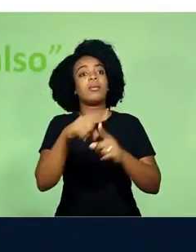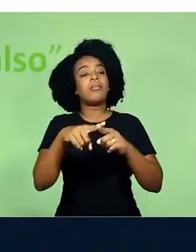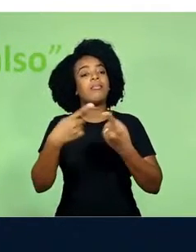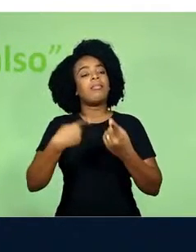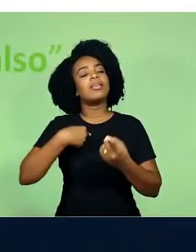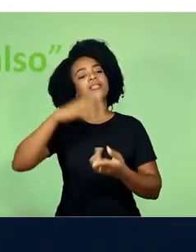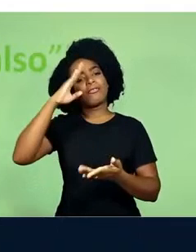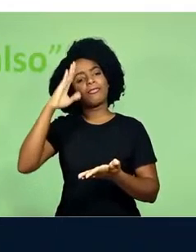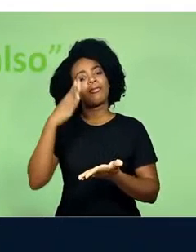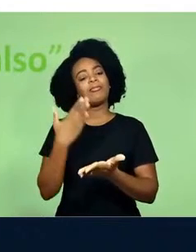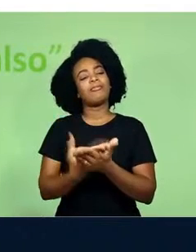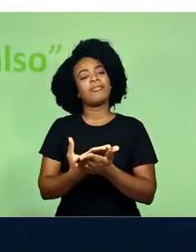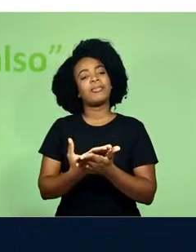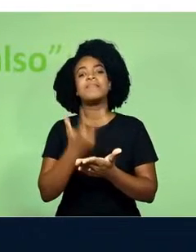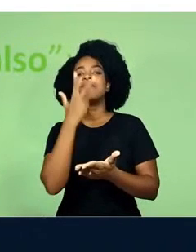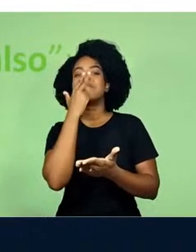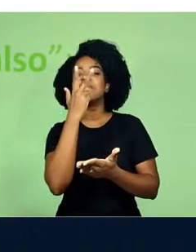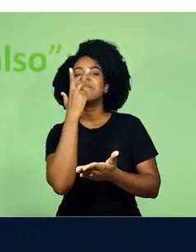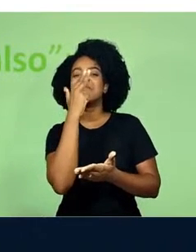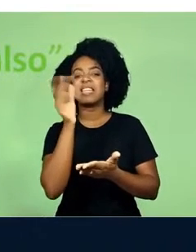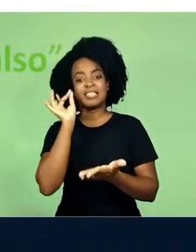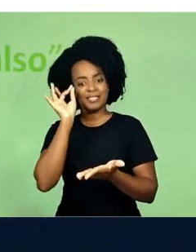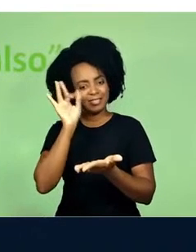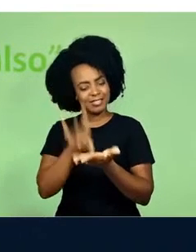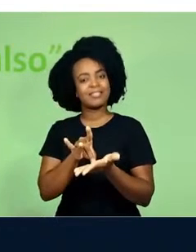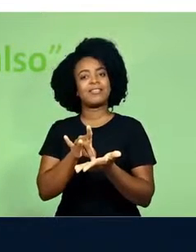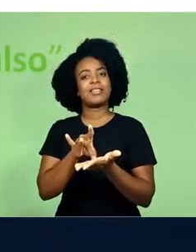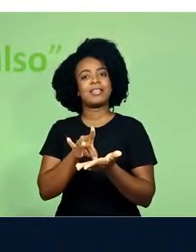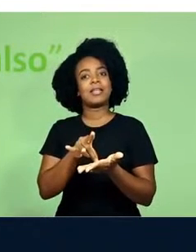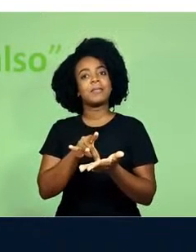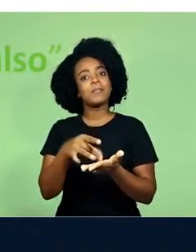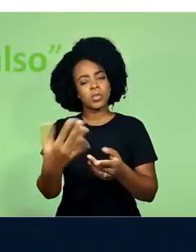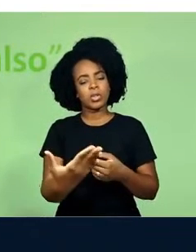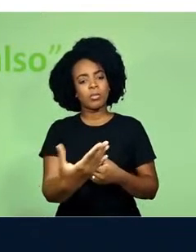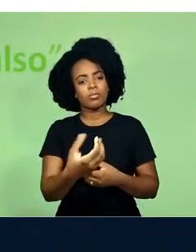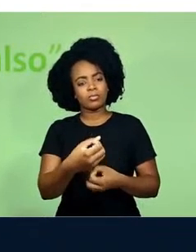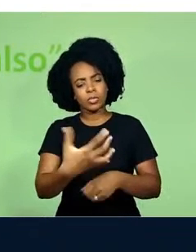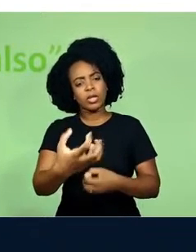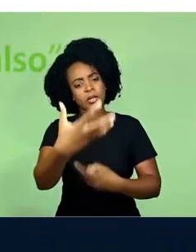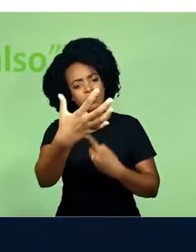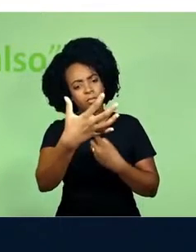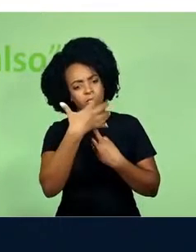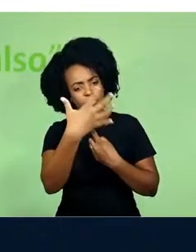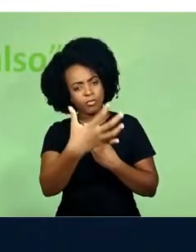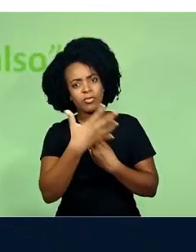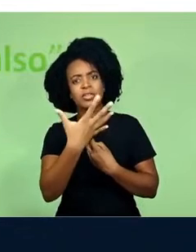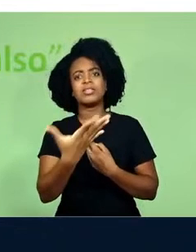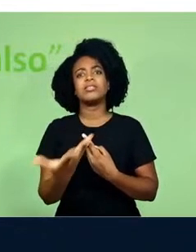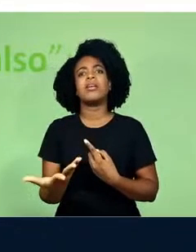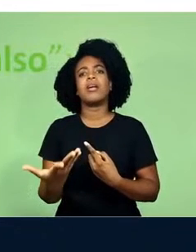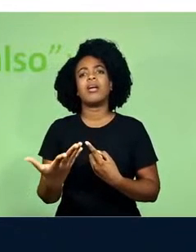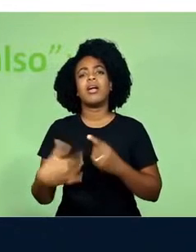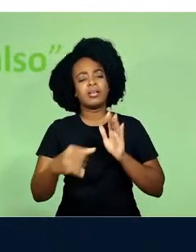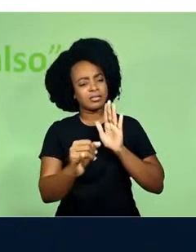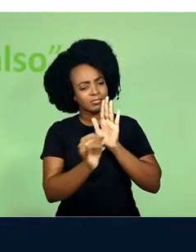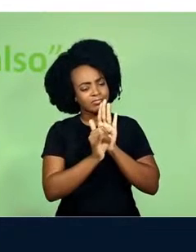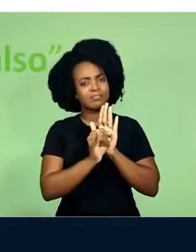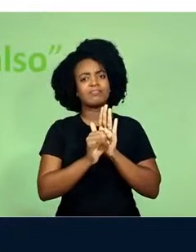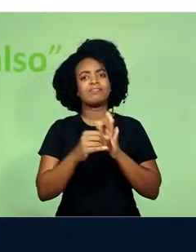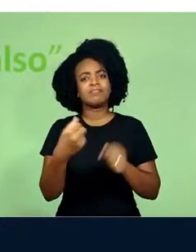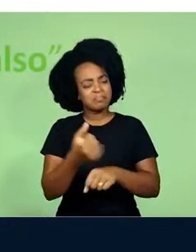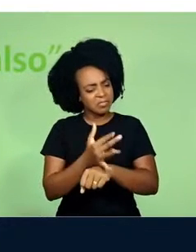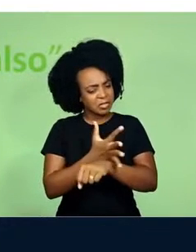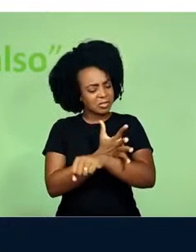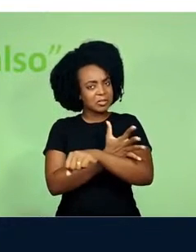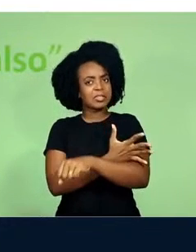concebemos como valores reais. Elas produzem emoções na gente, produzem identidade na gente,